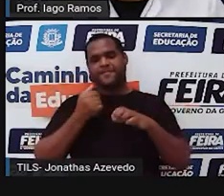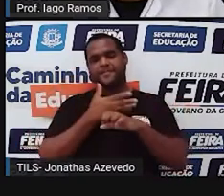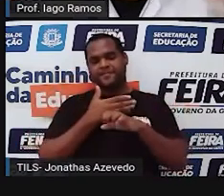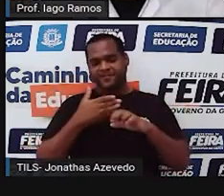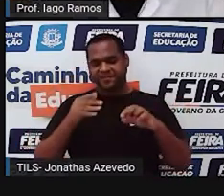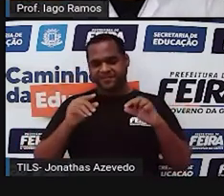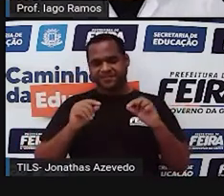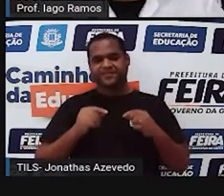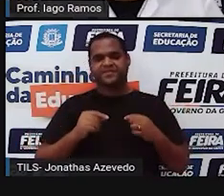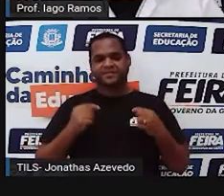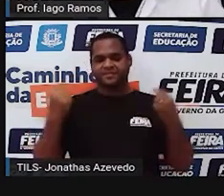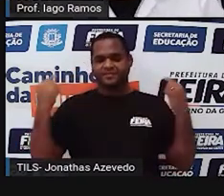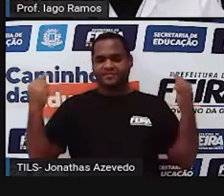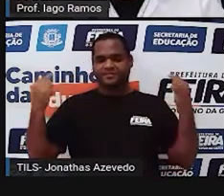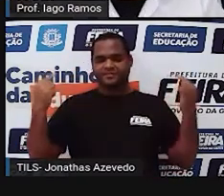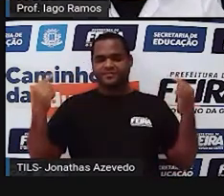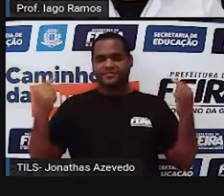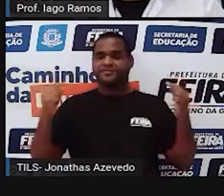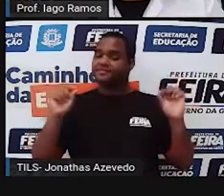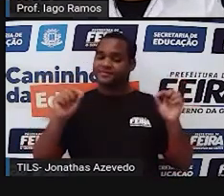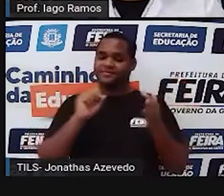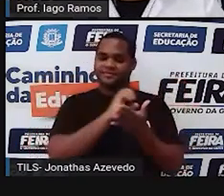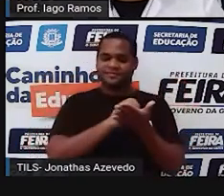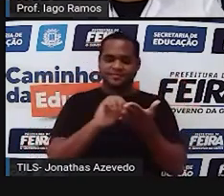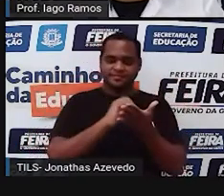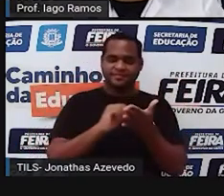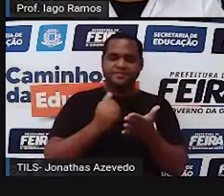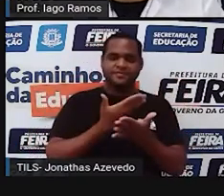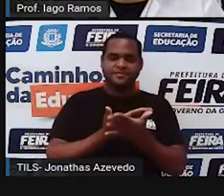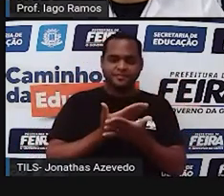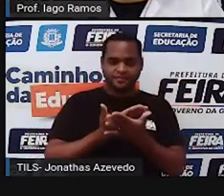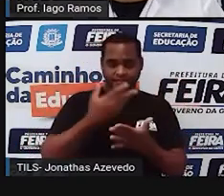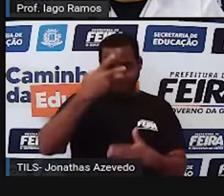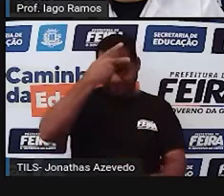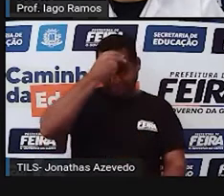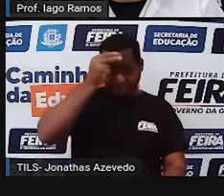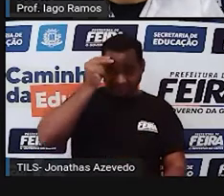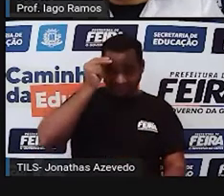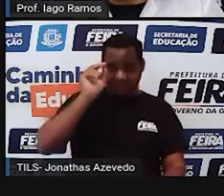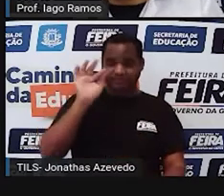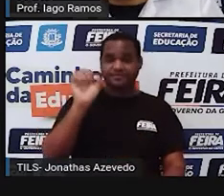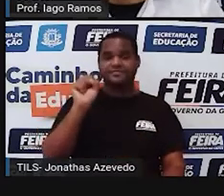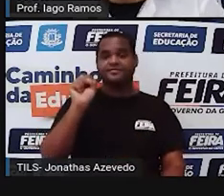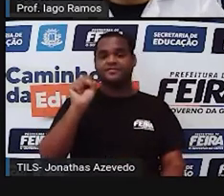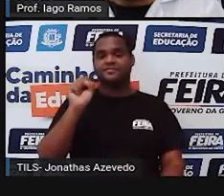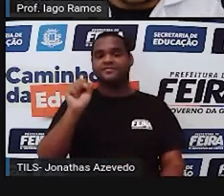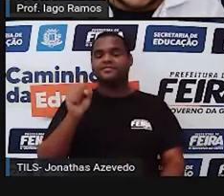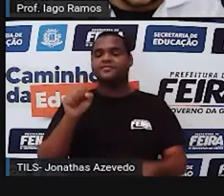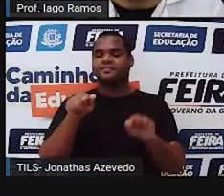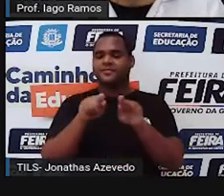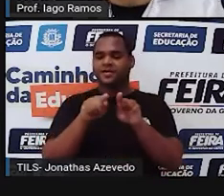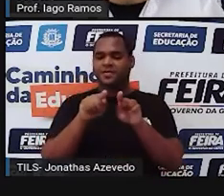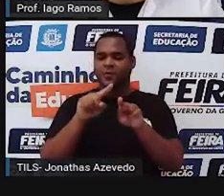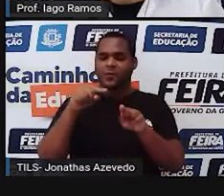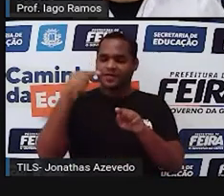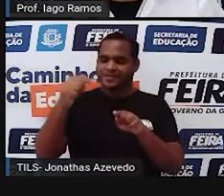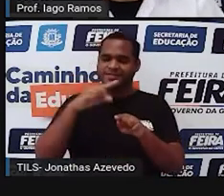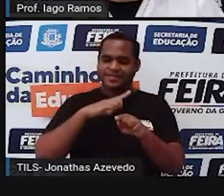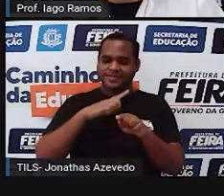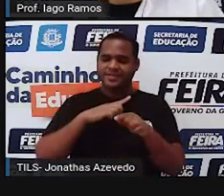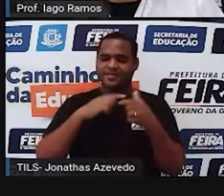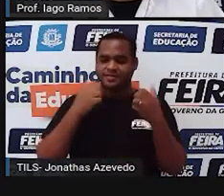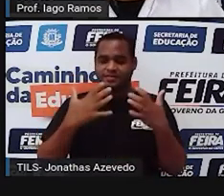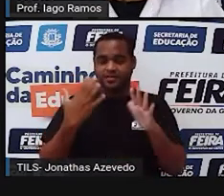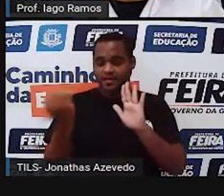e atrás de mim está o cartaz da Secretaria Municipal de Educação de Feira de Santana, onde tem as logomarcas